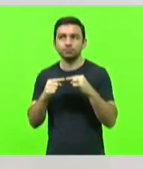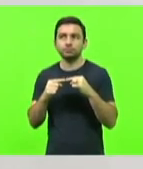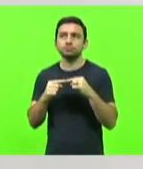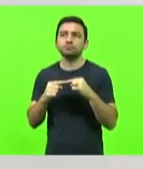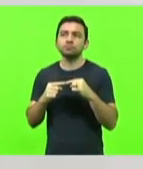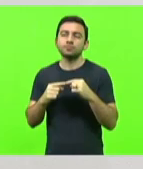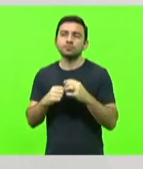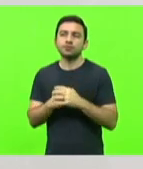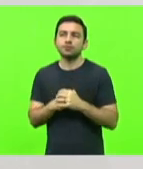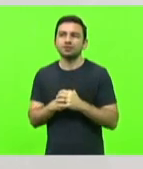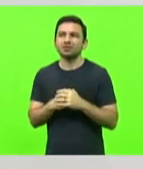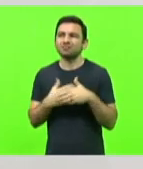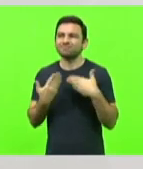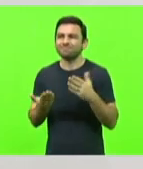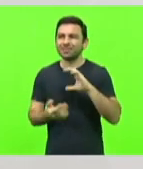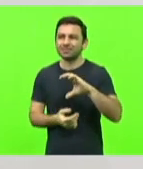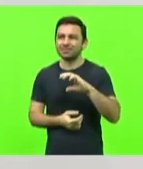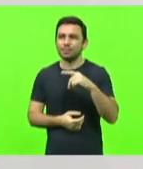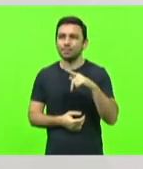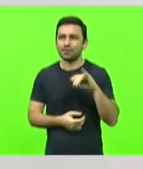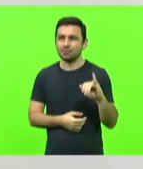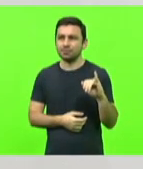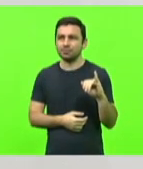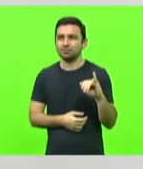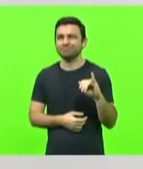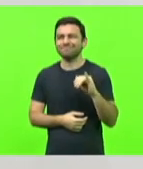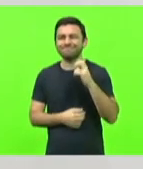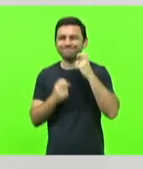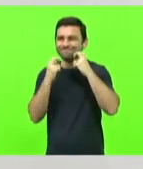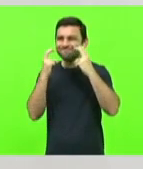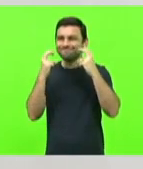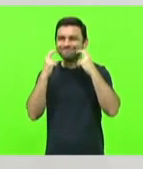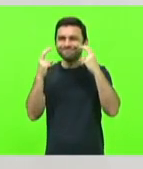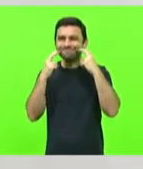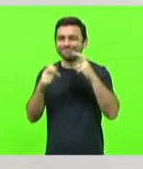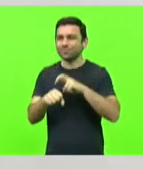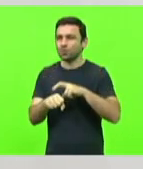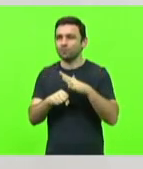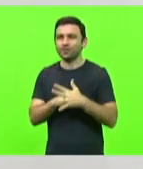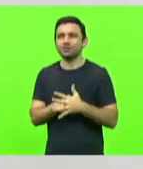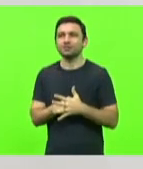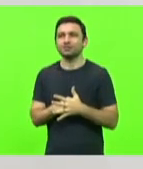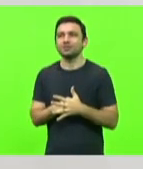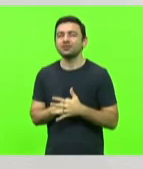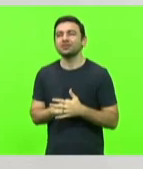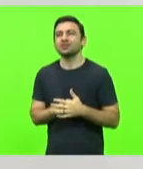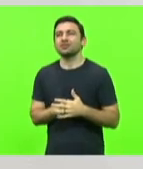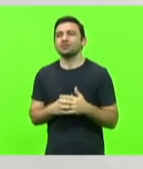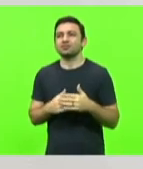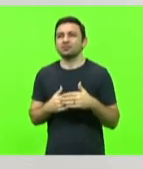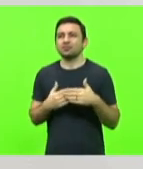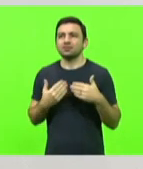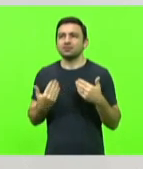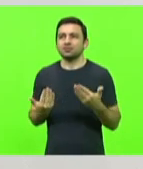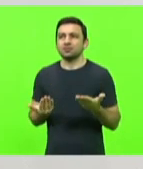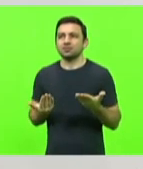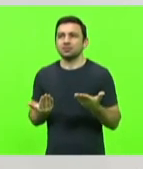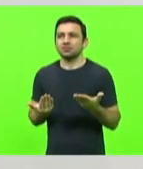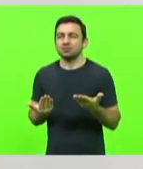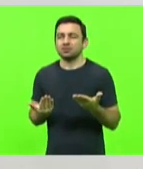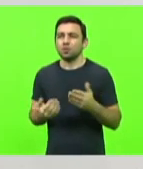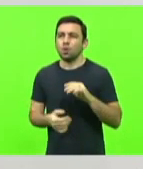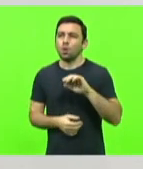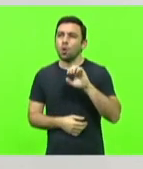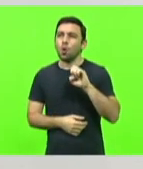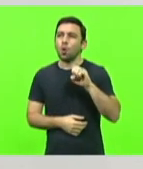Então, assim, aquela CPI vergonhosa da Covid, inclusive o Omar Aziz